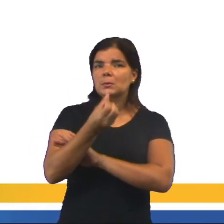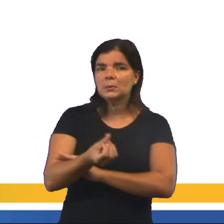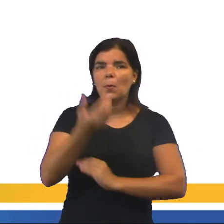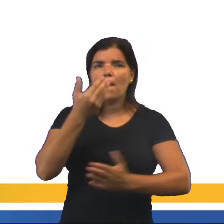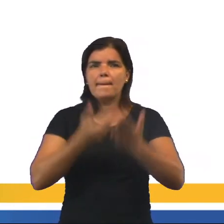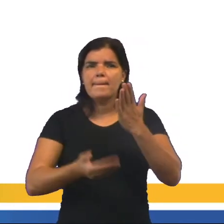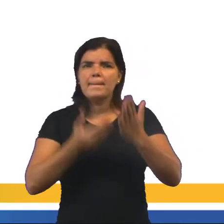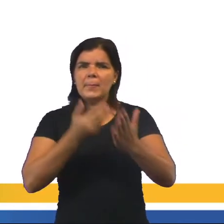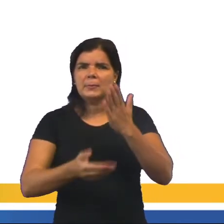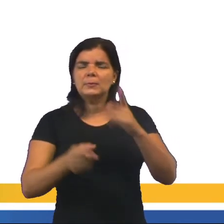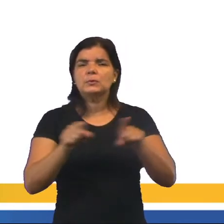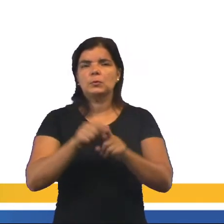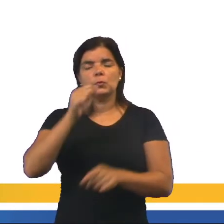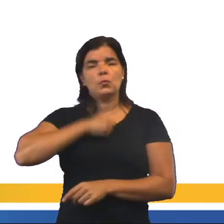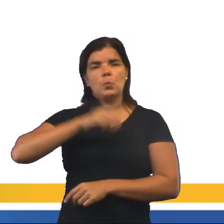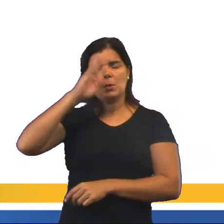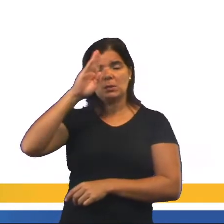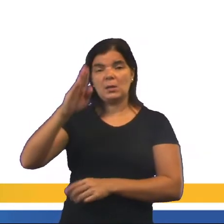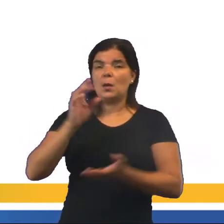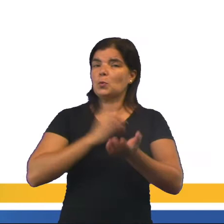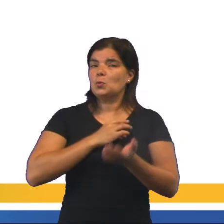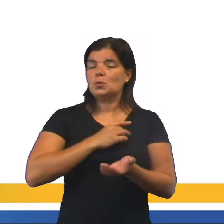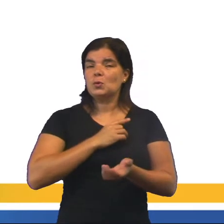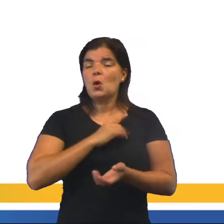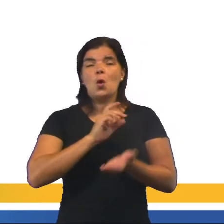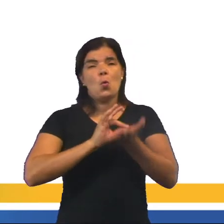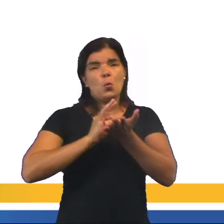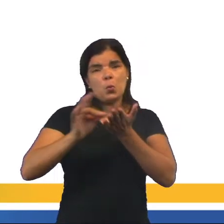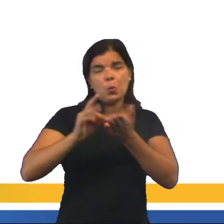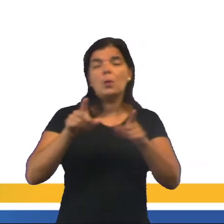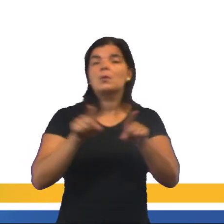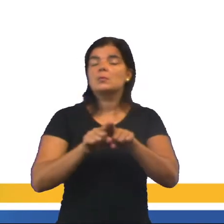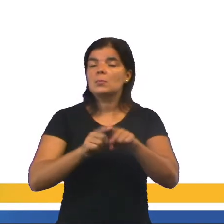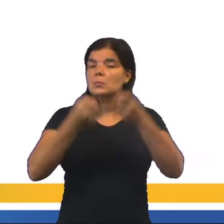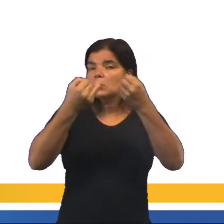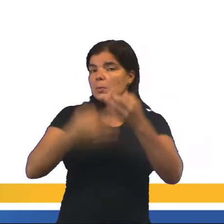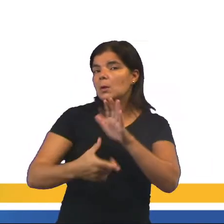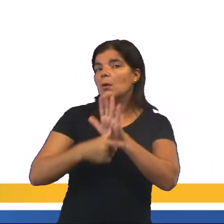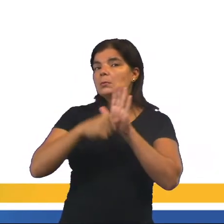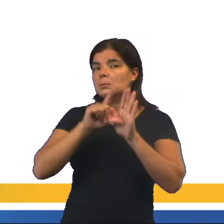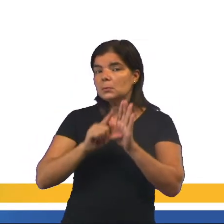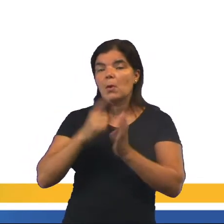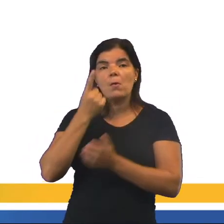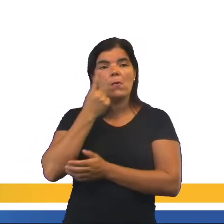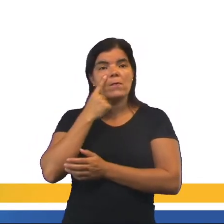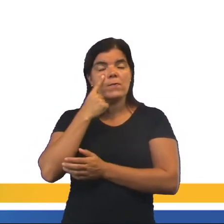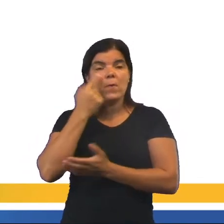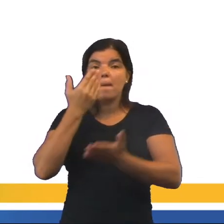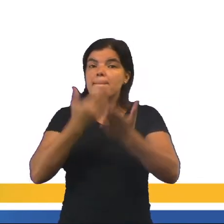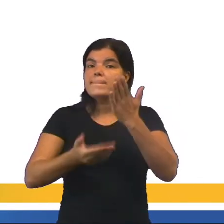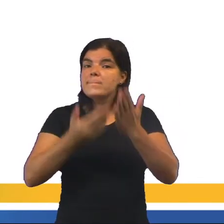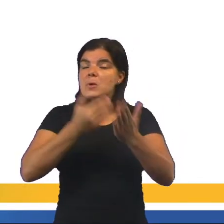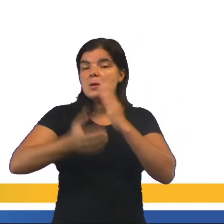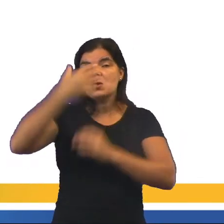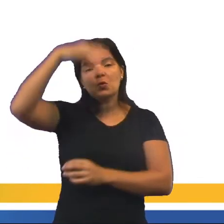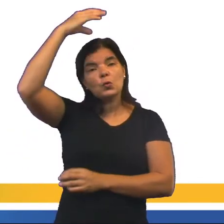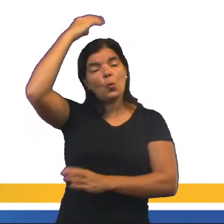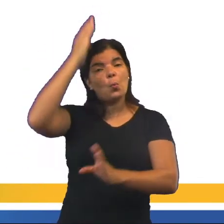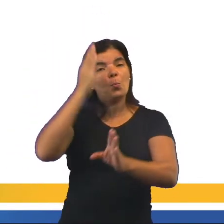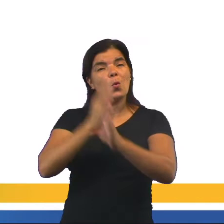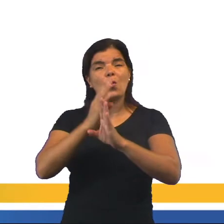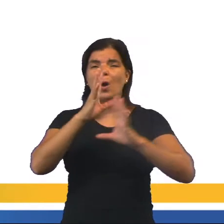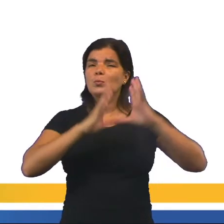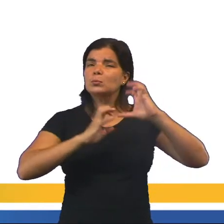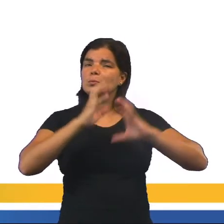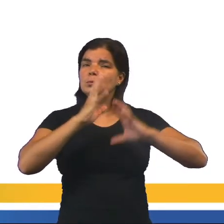foram perdidos pelos exércitos inimigos. Então, como eu havia falado anteriormente, eles vinham perdendo esses impérios por conta dos